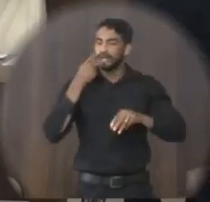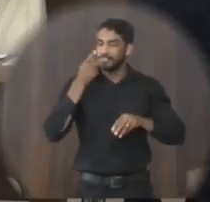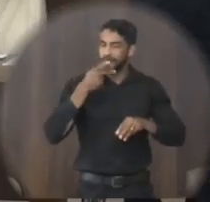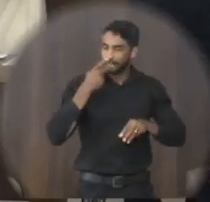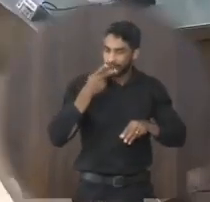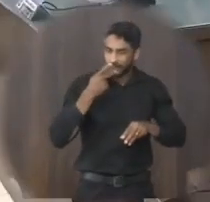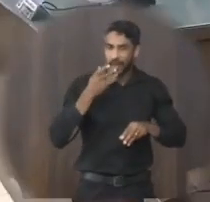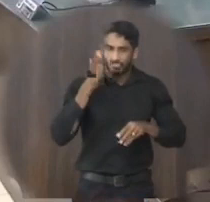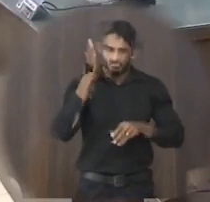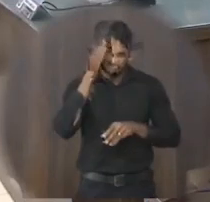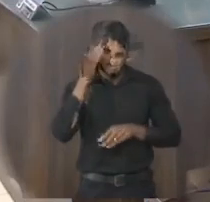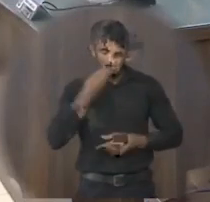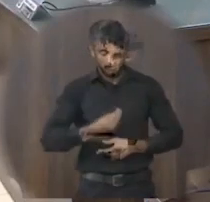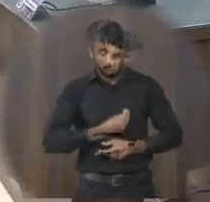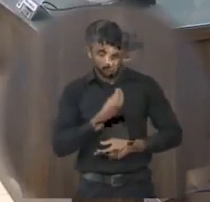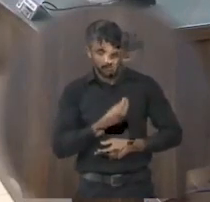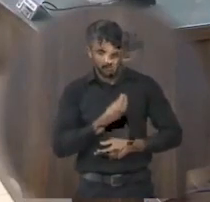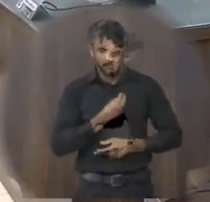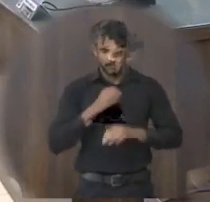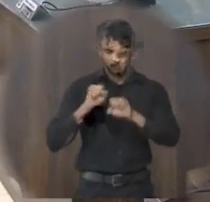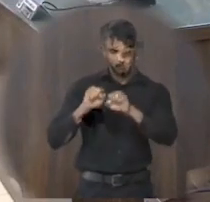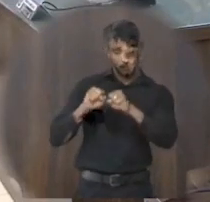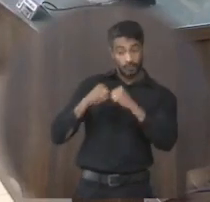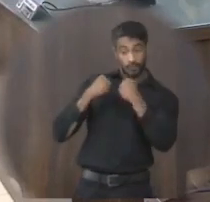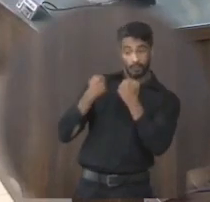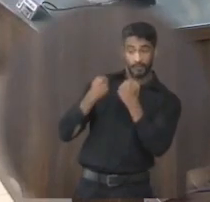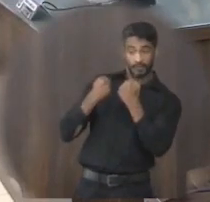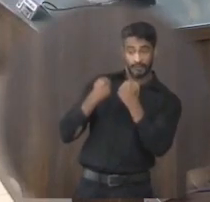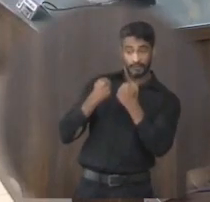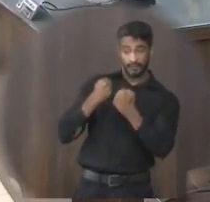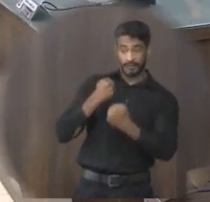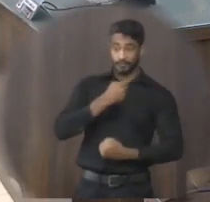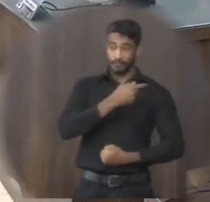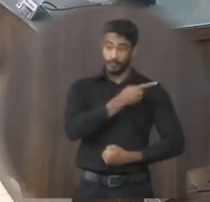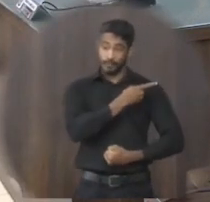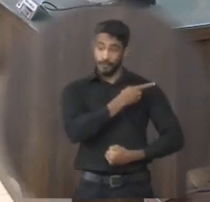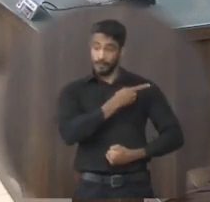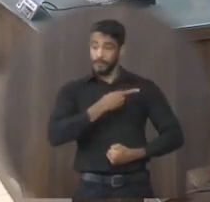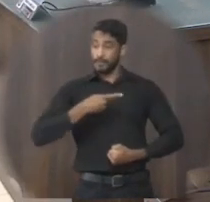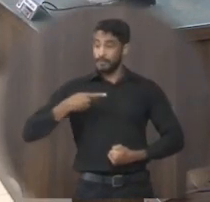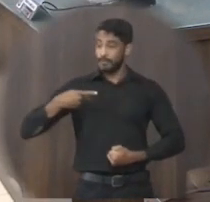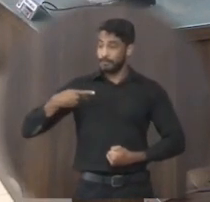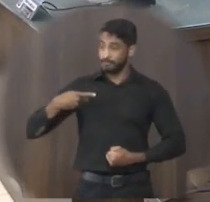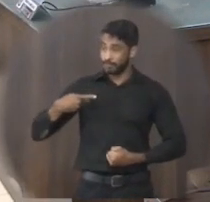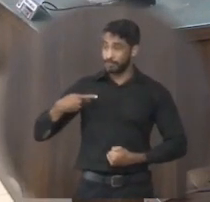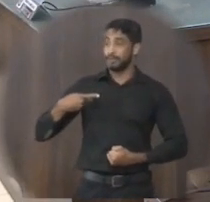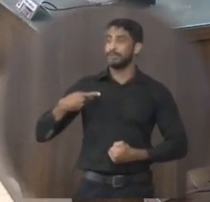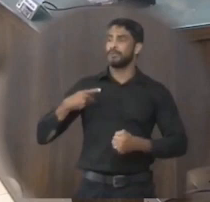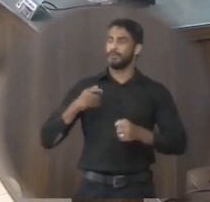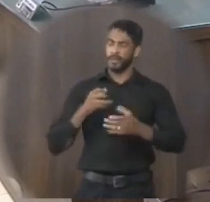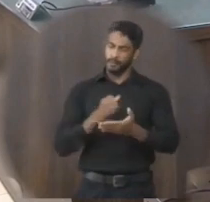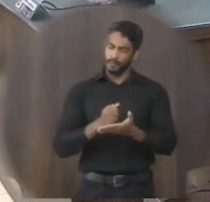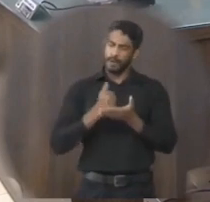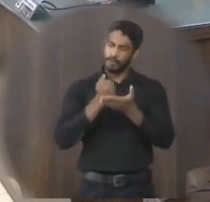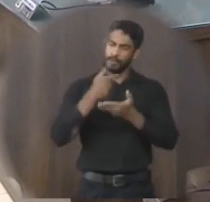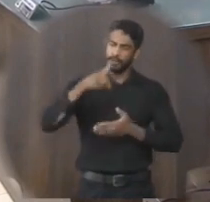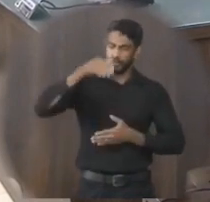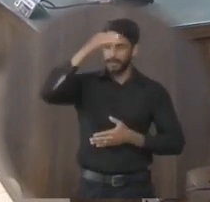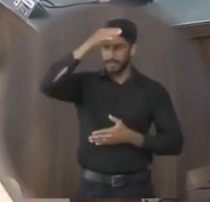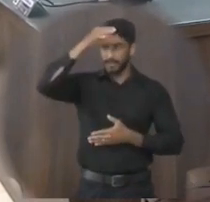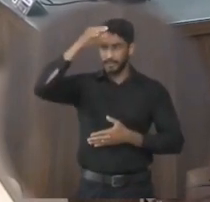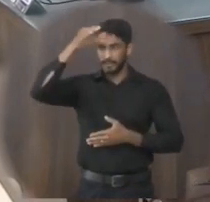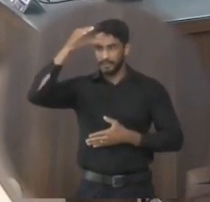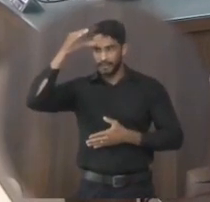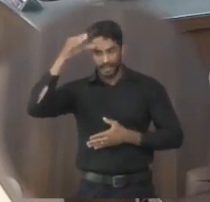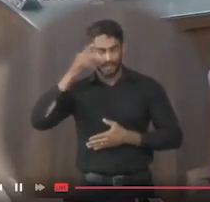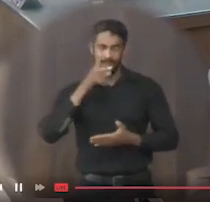sabendo que está aqui presente o nosso defensor público, que está acompanhando, porque o apoio dessa casa, isso aí não